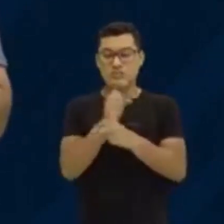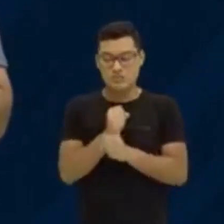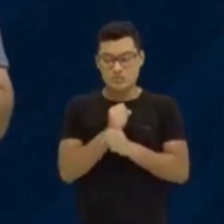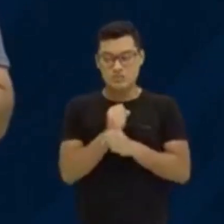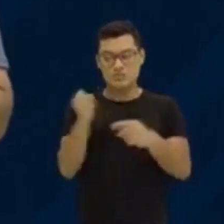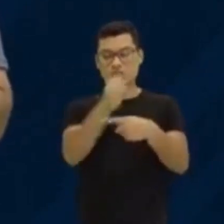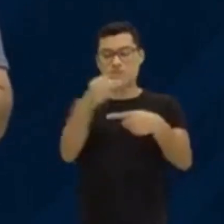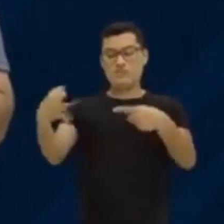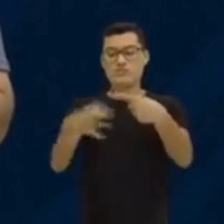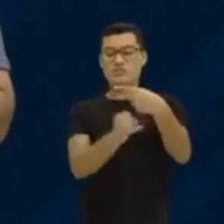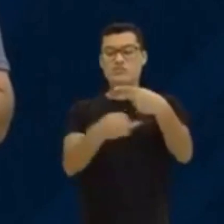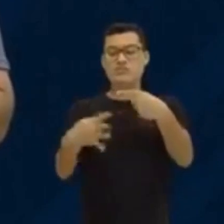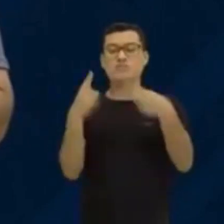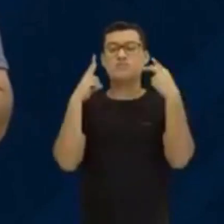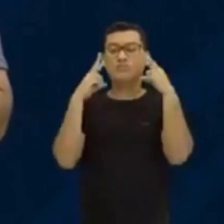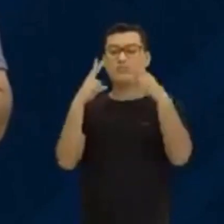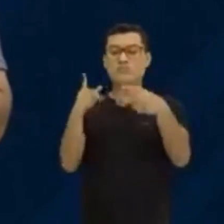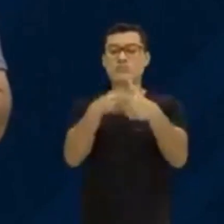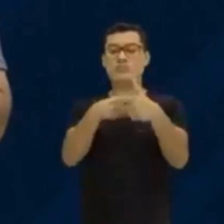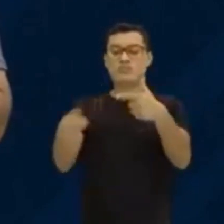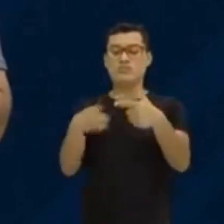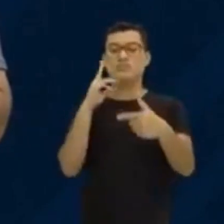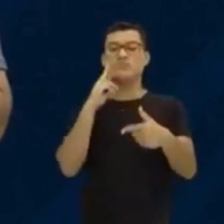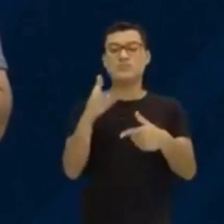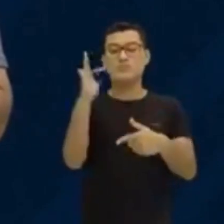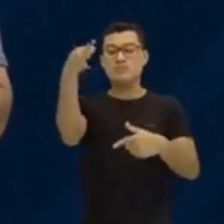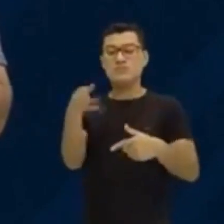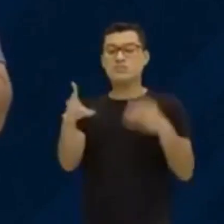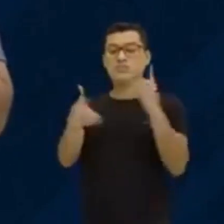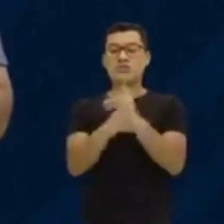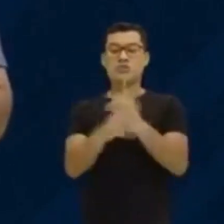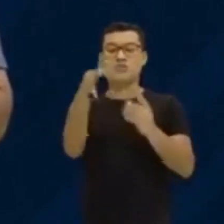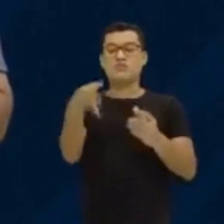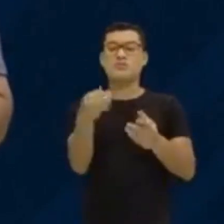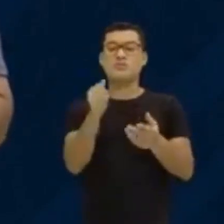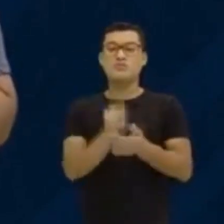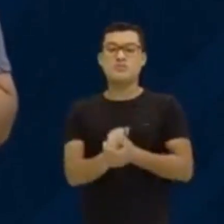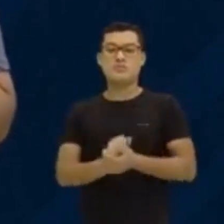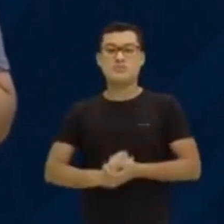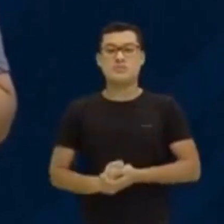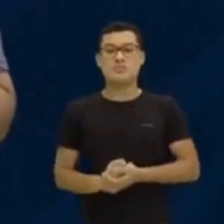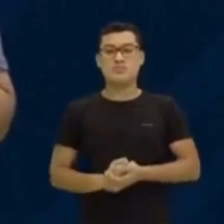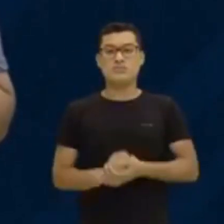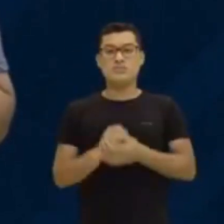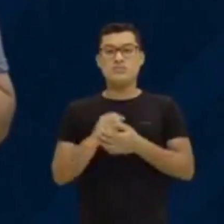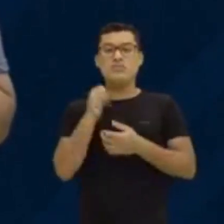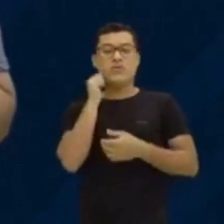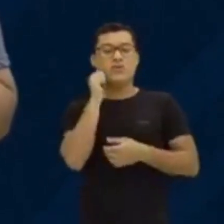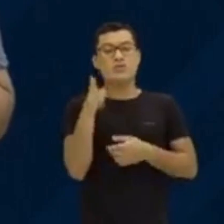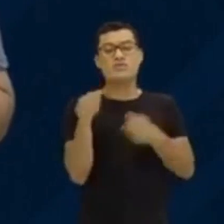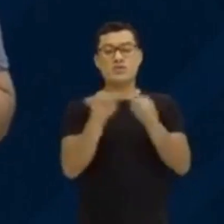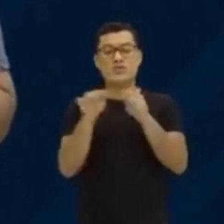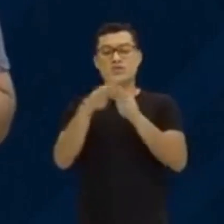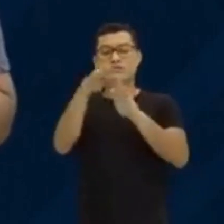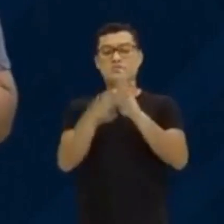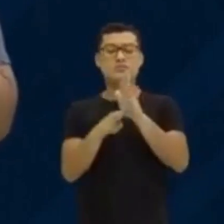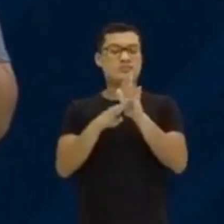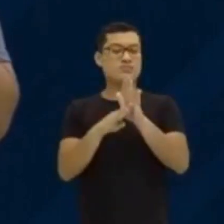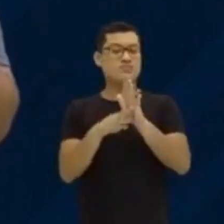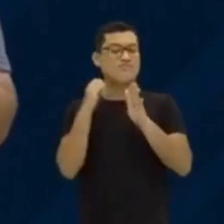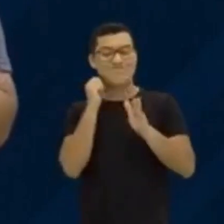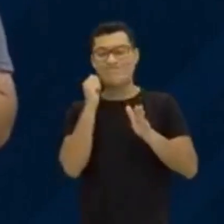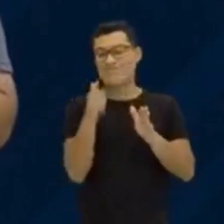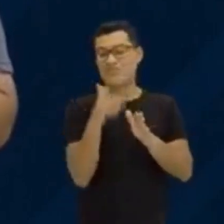denominador para ver se bate aquele valor que tu tinha encontrado lá. Porque se bater, quer dizer que tu aplicou a regra direitinho. Se não bater,